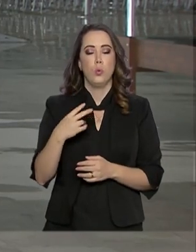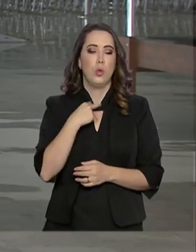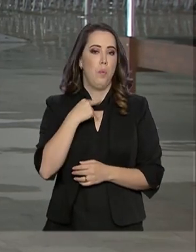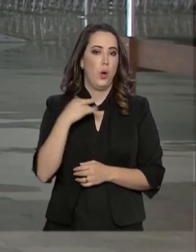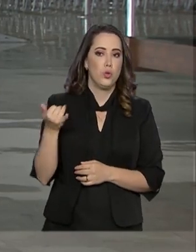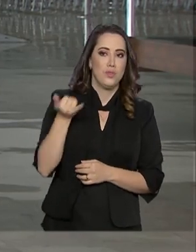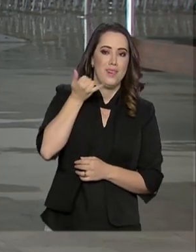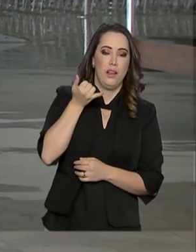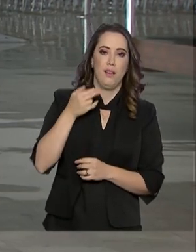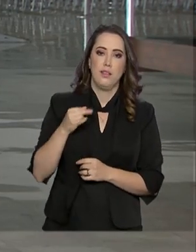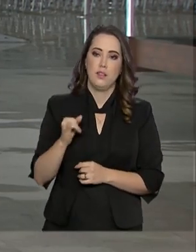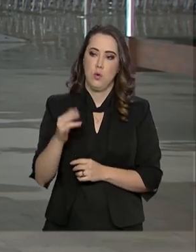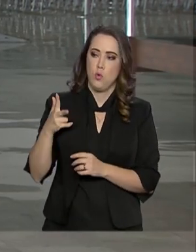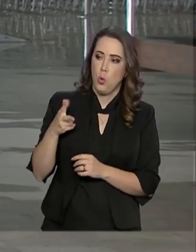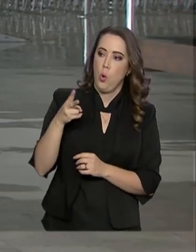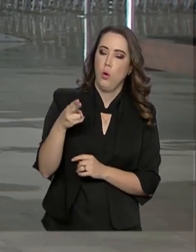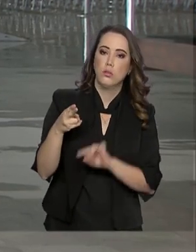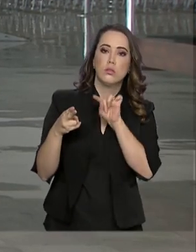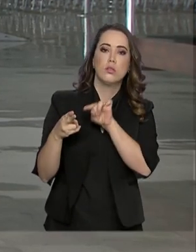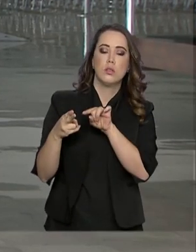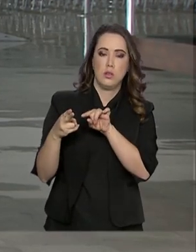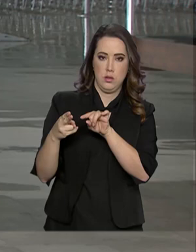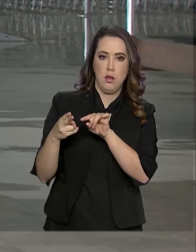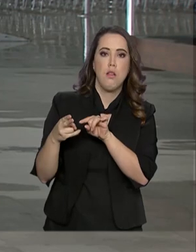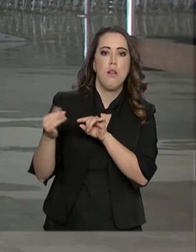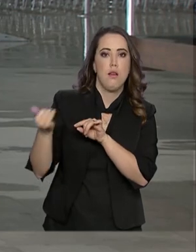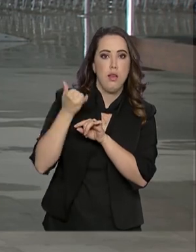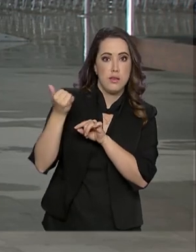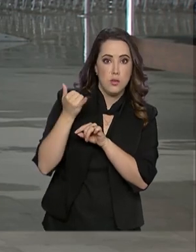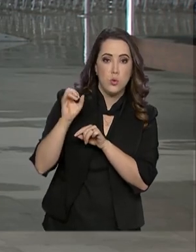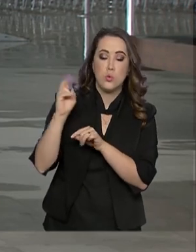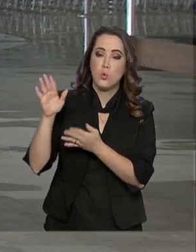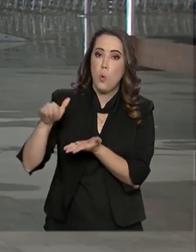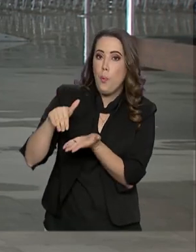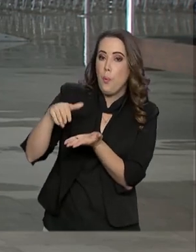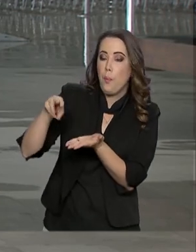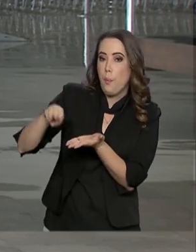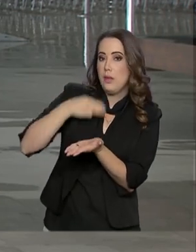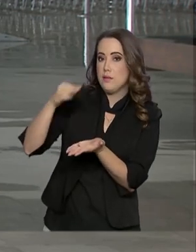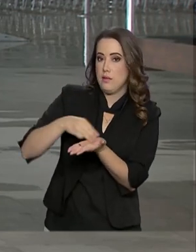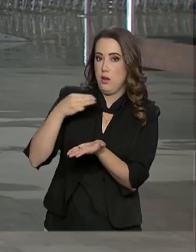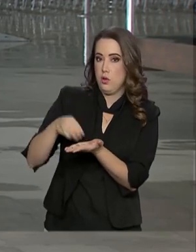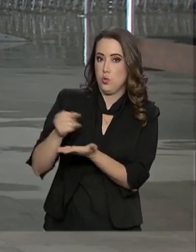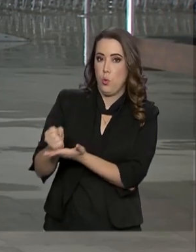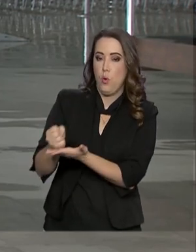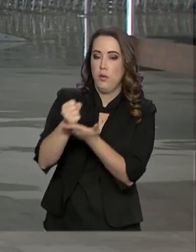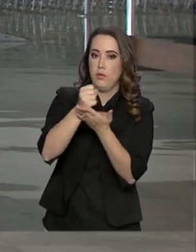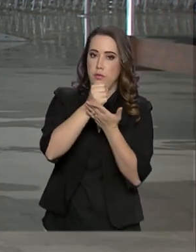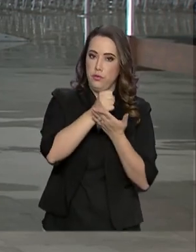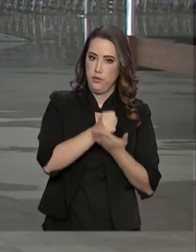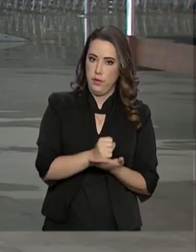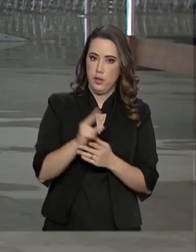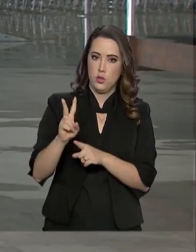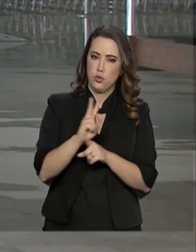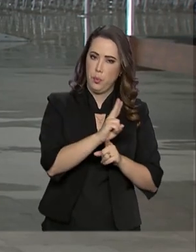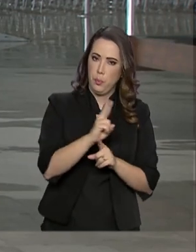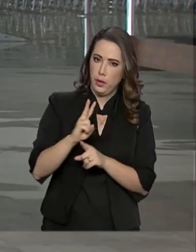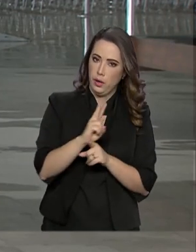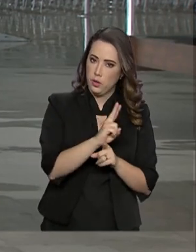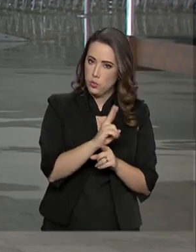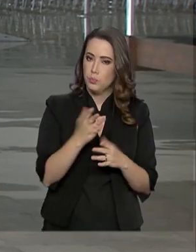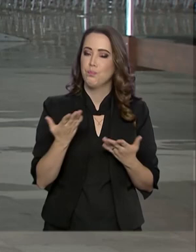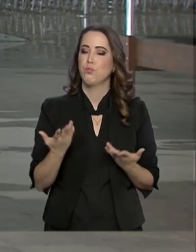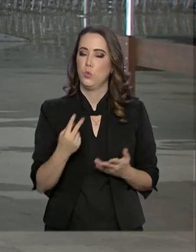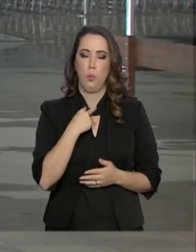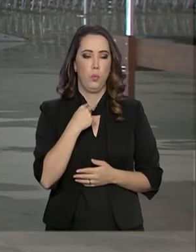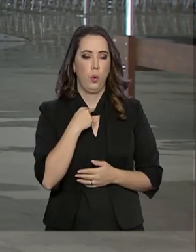permite bloquear ligações telefônicas e mensagens com ofertas de empréstimo consignado. Aposentados e pensionistas que